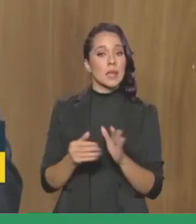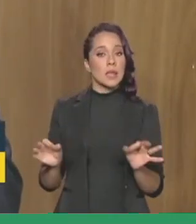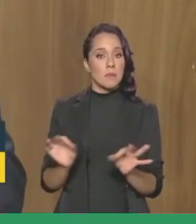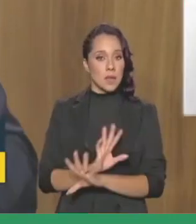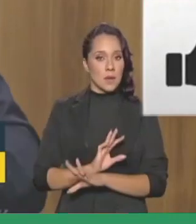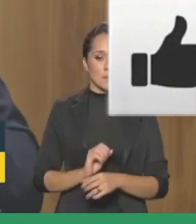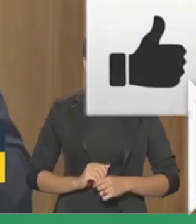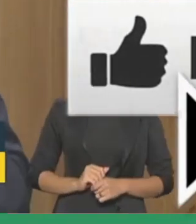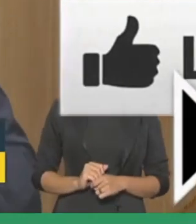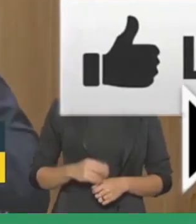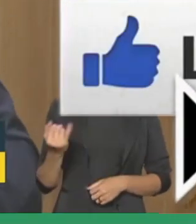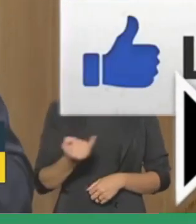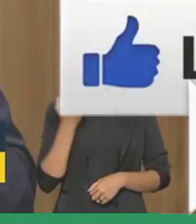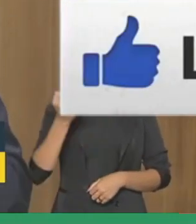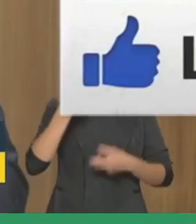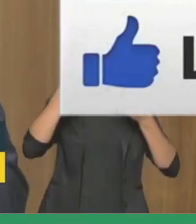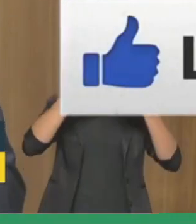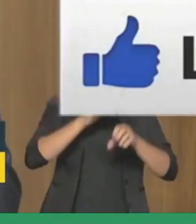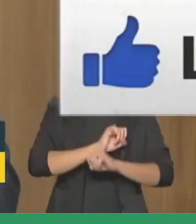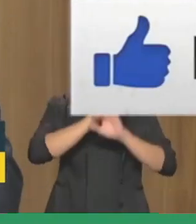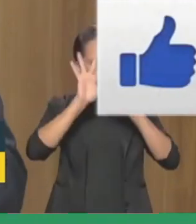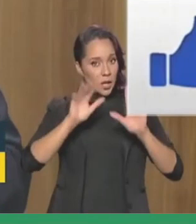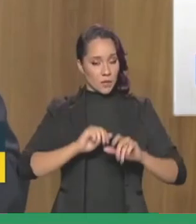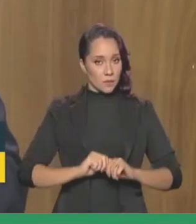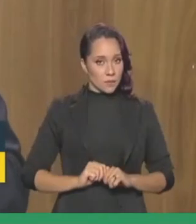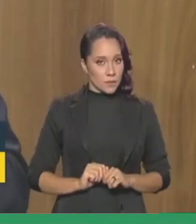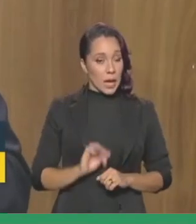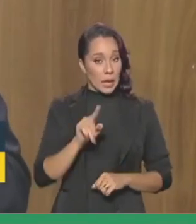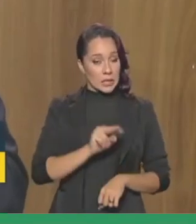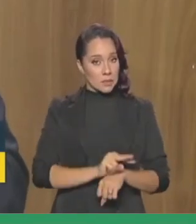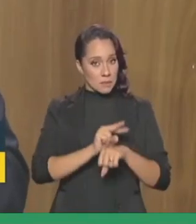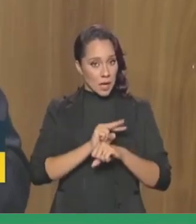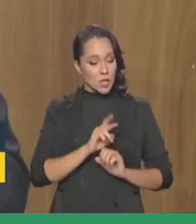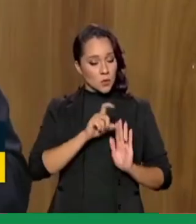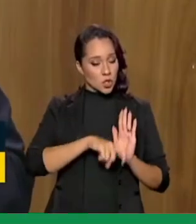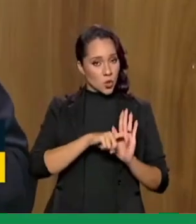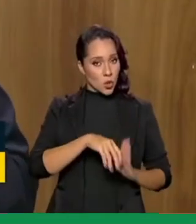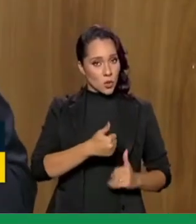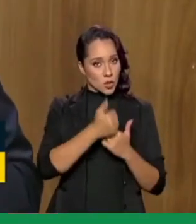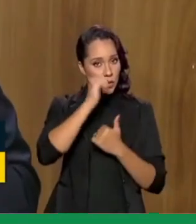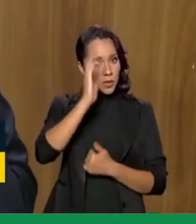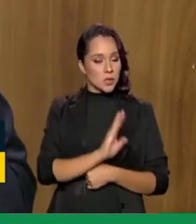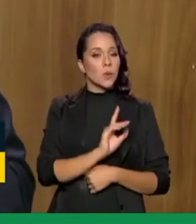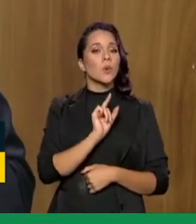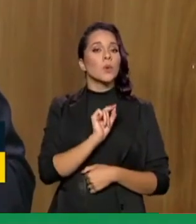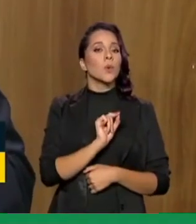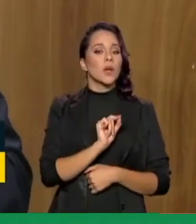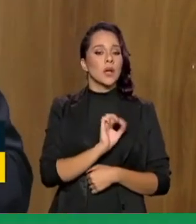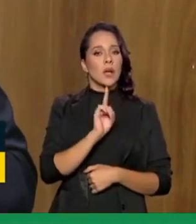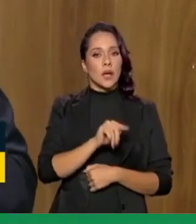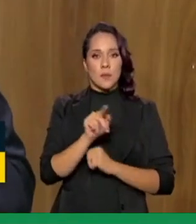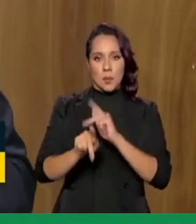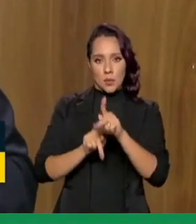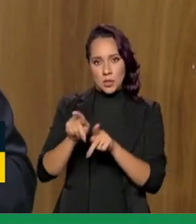compromisso. O importante é a gente deixa bem claro esse empréstimo consignado ele veio para tirar a